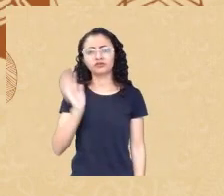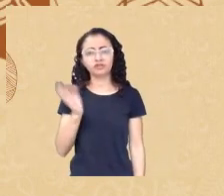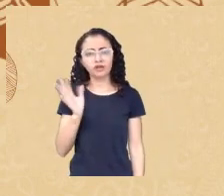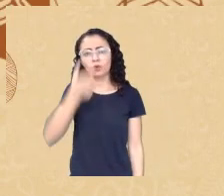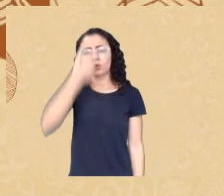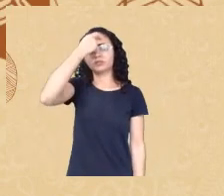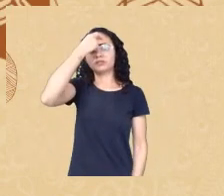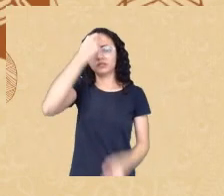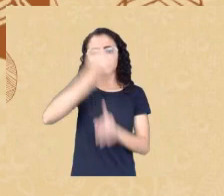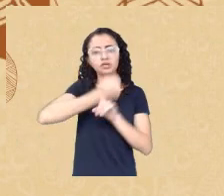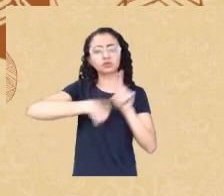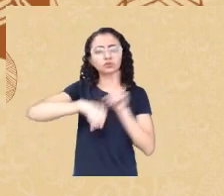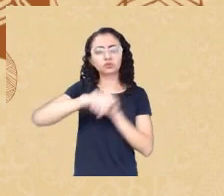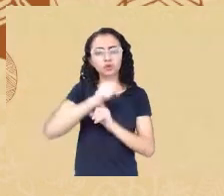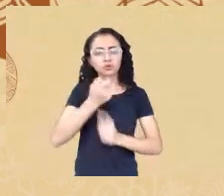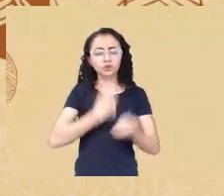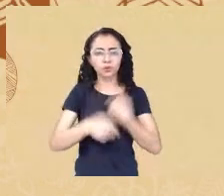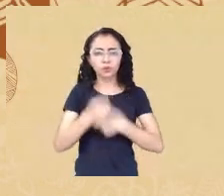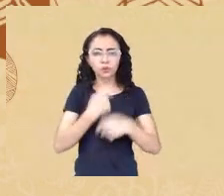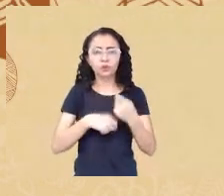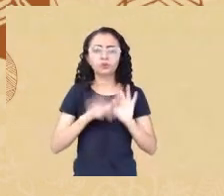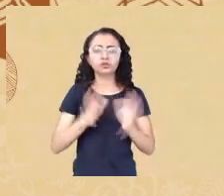consciência dos grupos étnicos